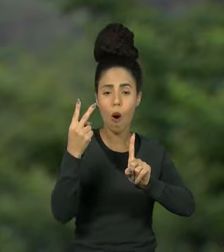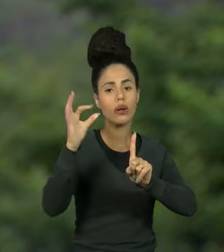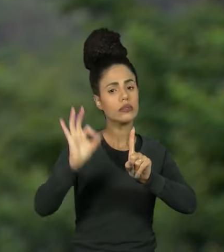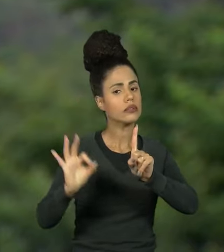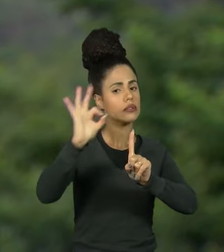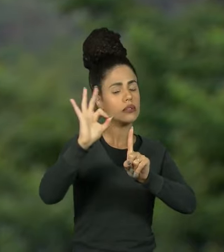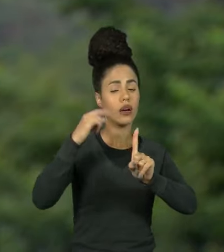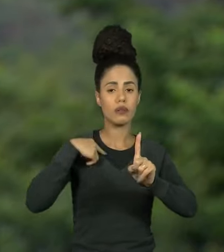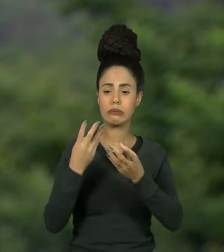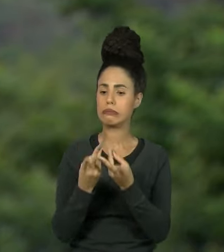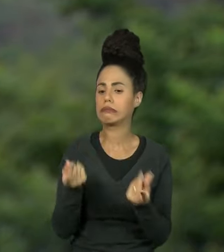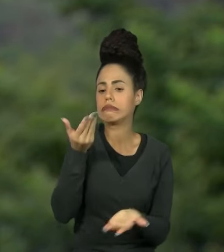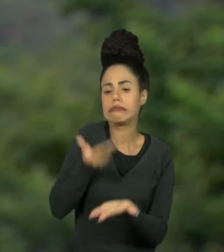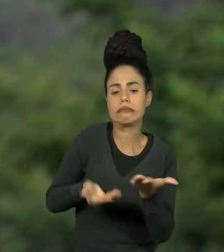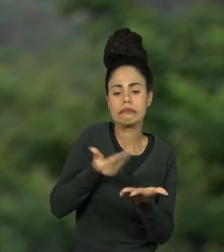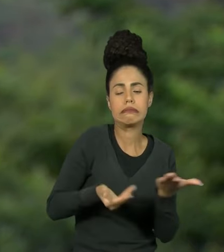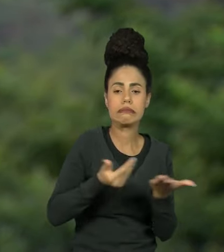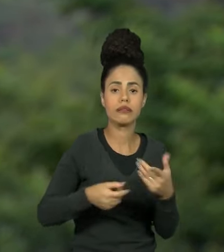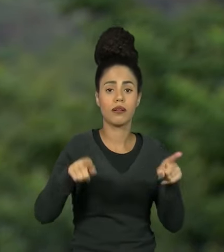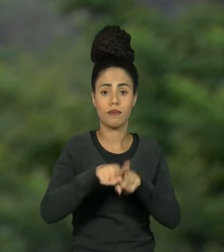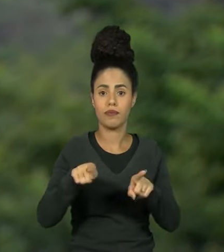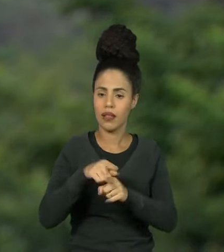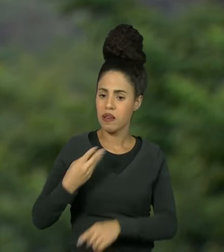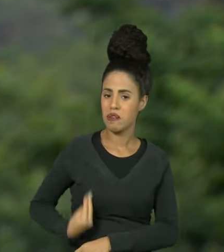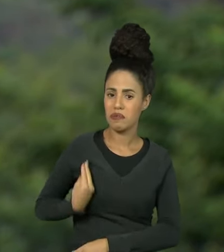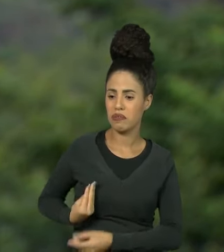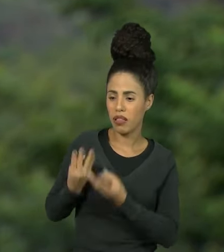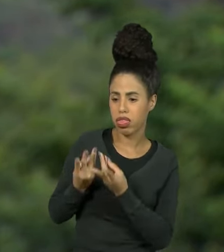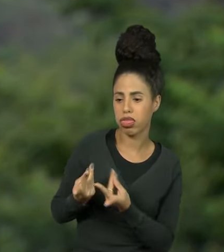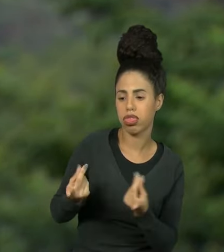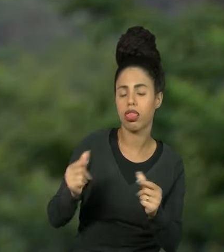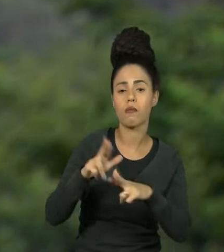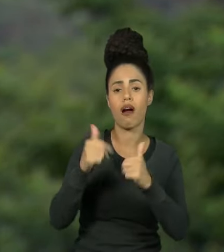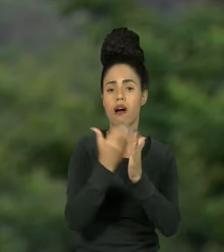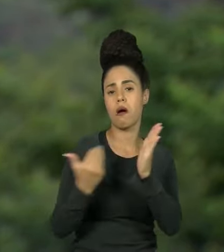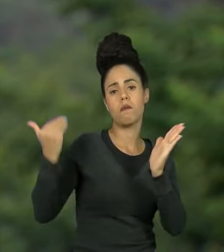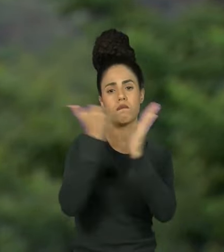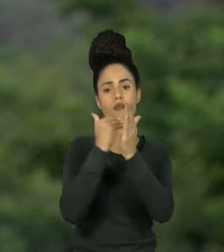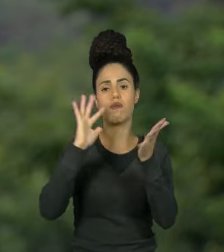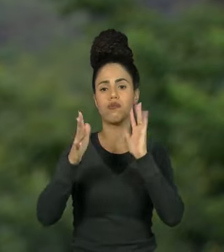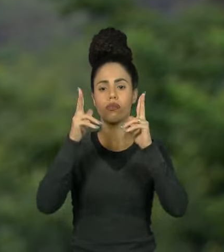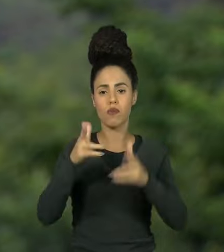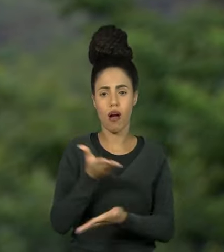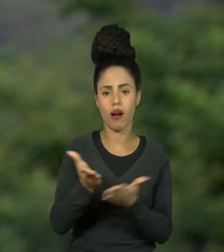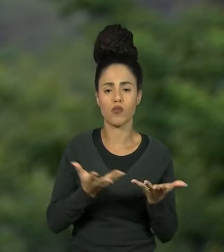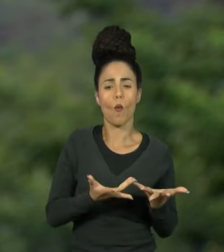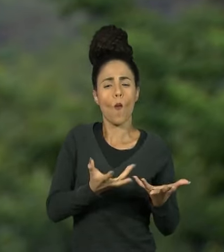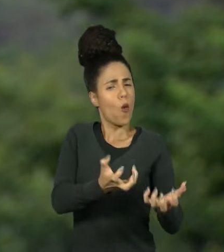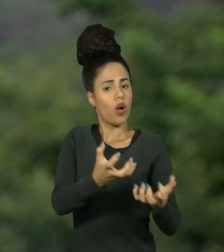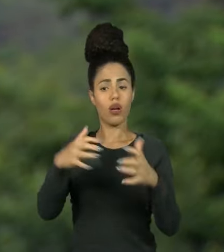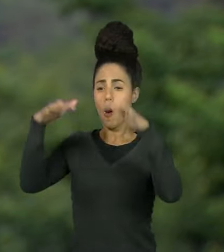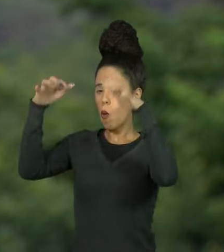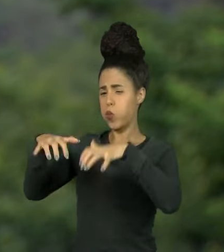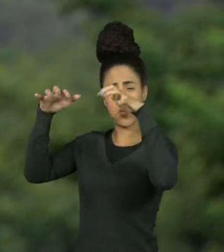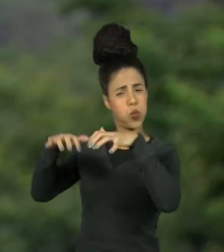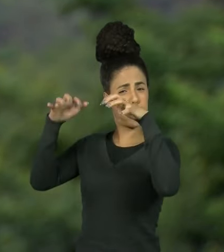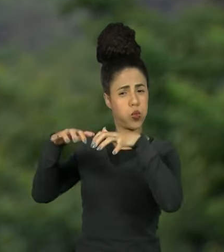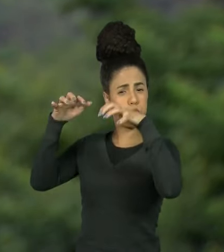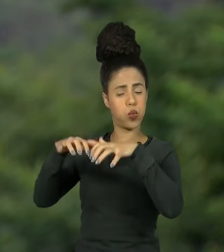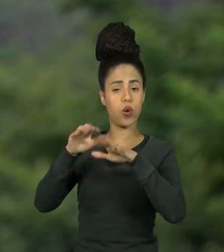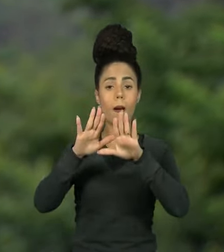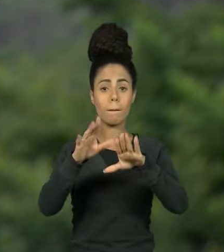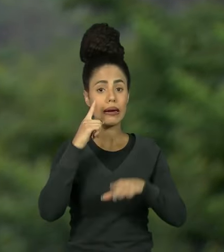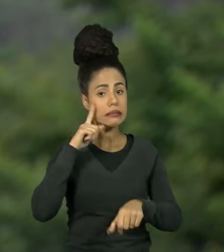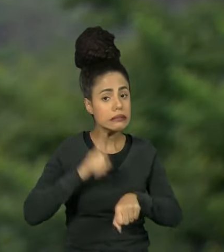perdemos qualidade de saúde e vidas em eventos extremos como secas e enchentes. Ainda dá